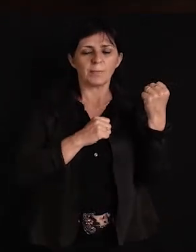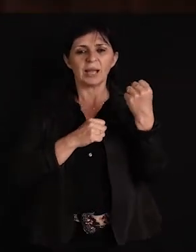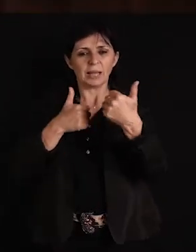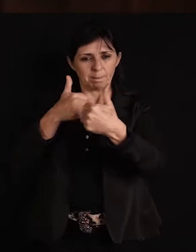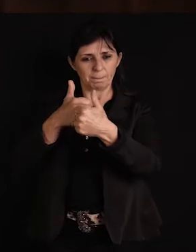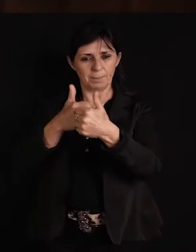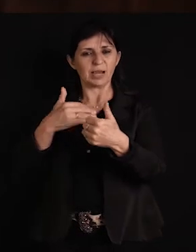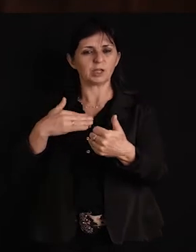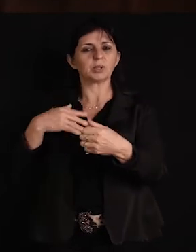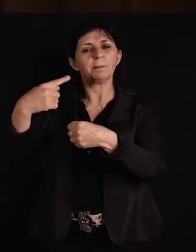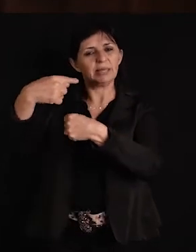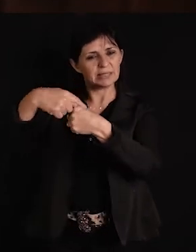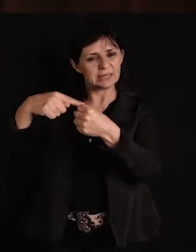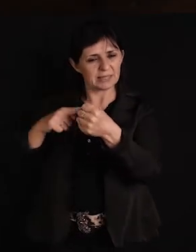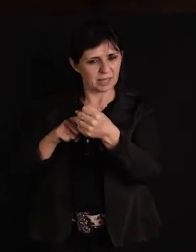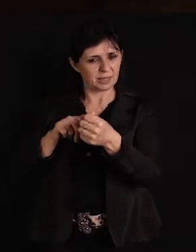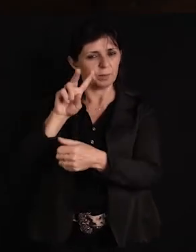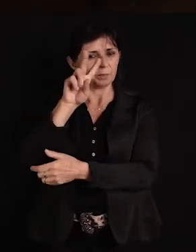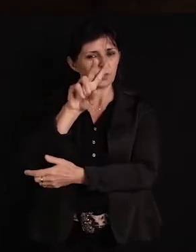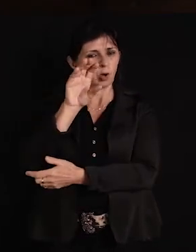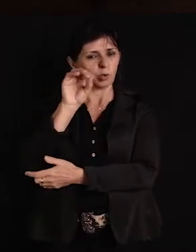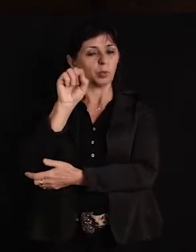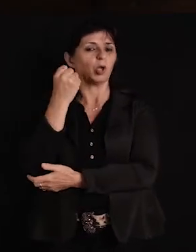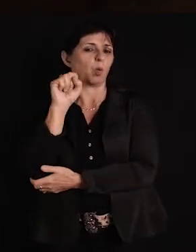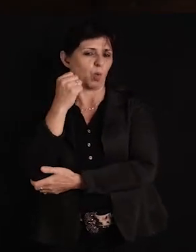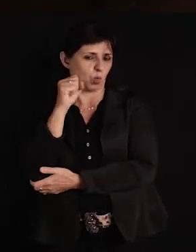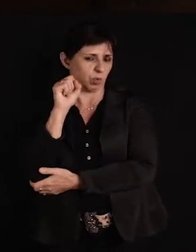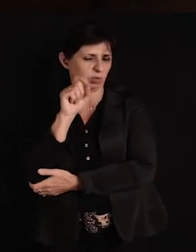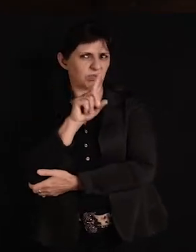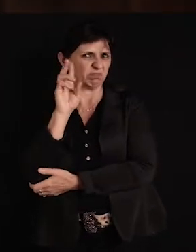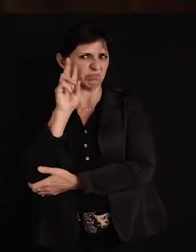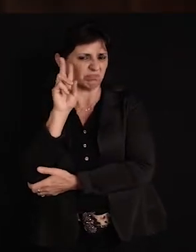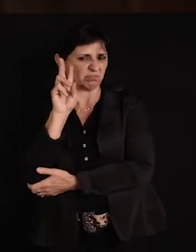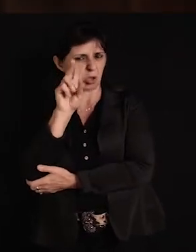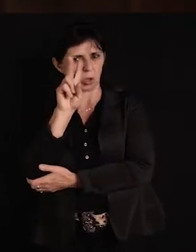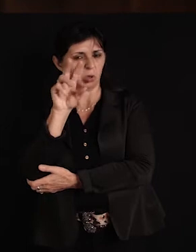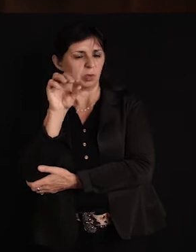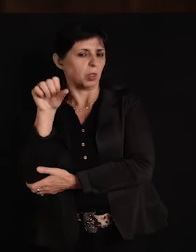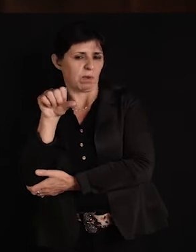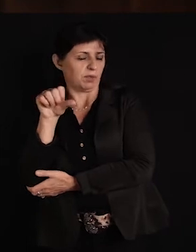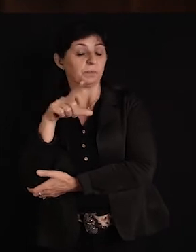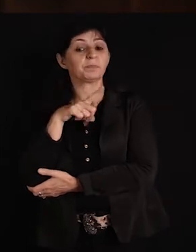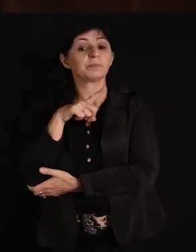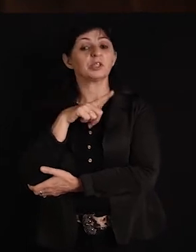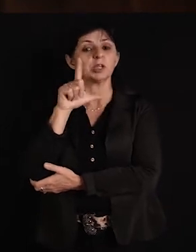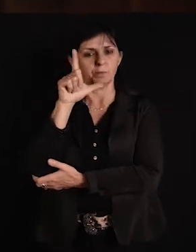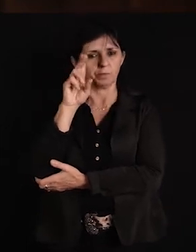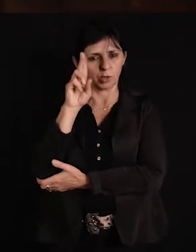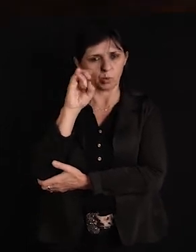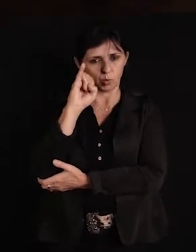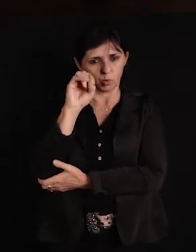Castro, no ano de 2008. 2008, 2009. Não estou lembrado ainda. O Luiz sabia já,